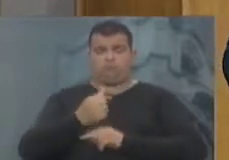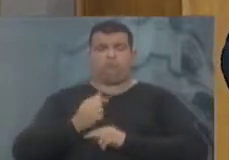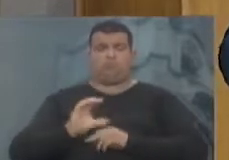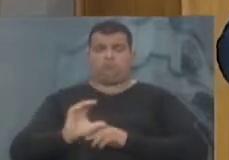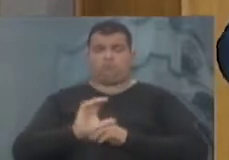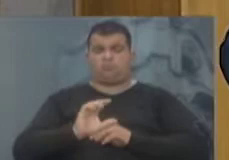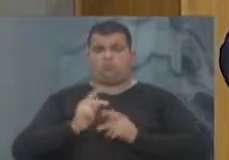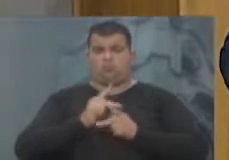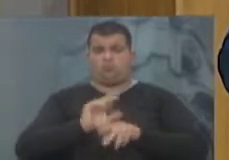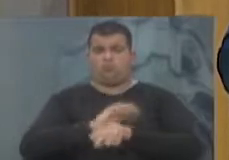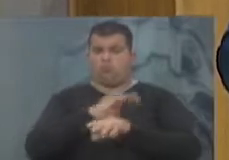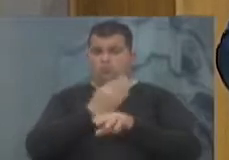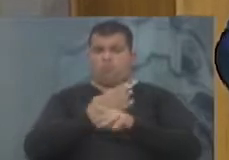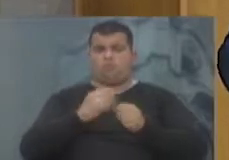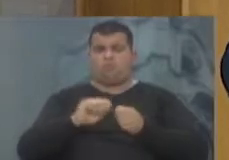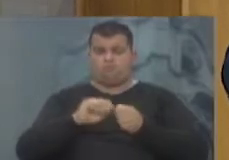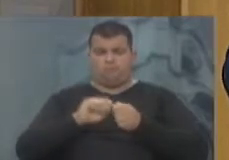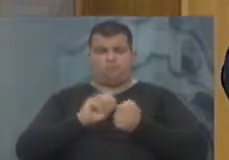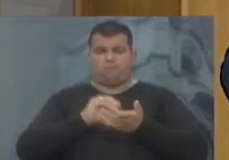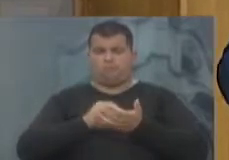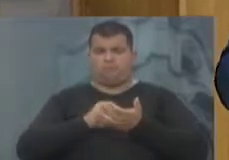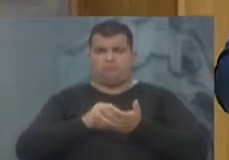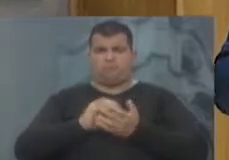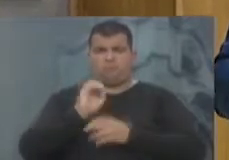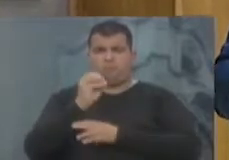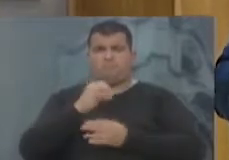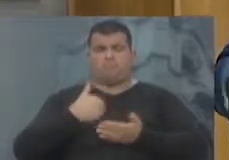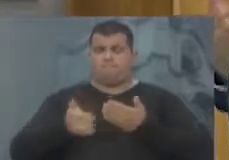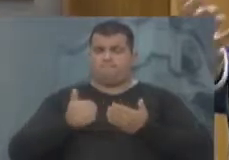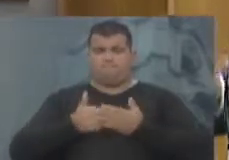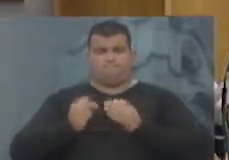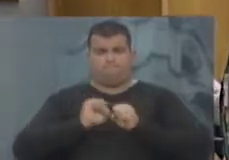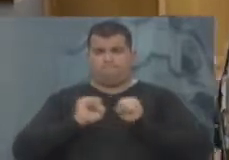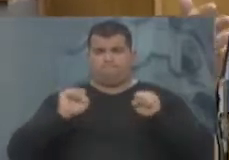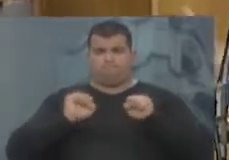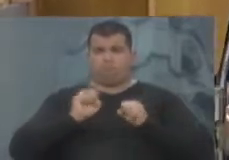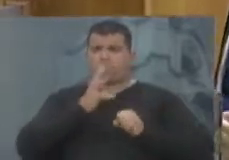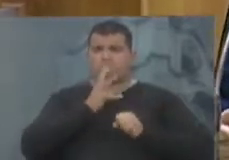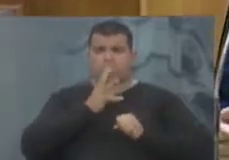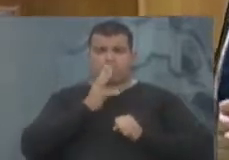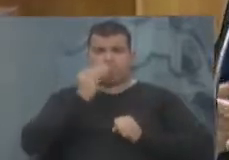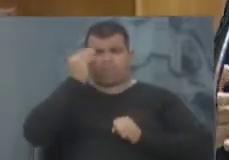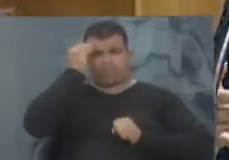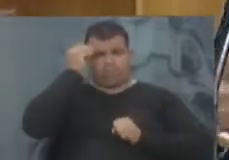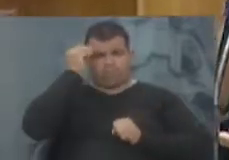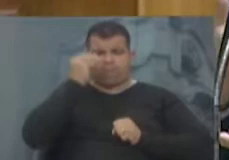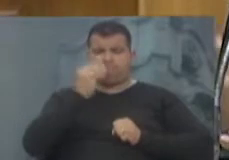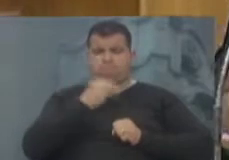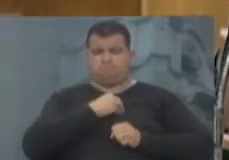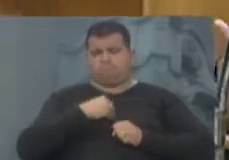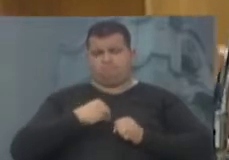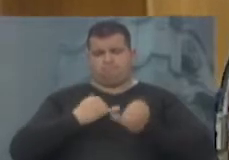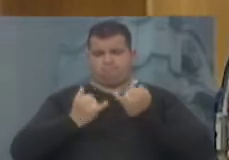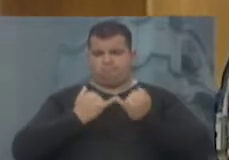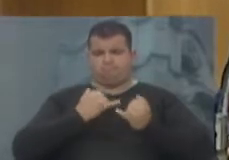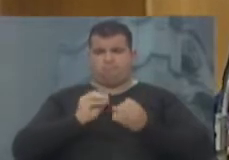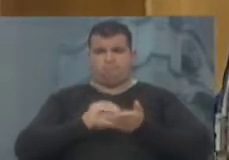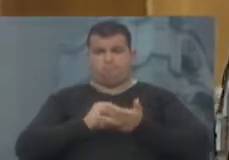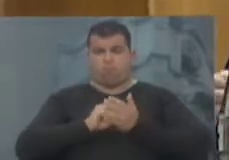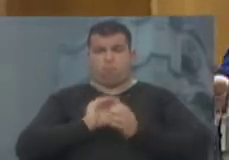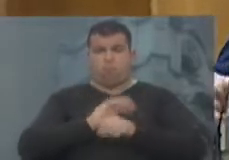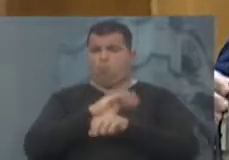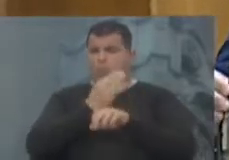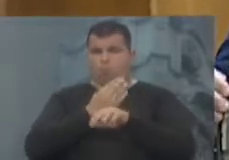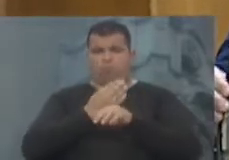falta. Porto Alegre perde muitos eventos, inclusive eventos de conhecimento, como os eventos médicos, pela falta de um equipamento como